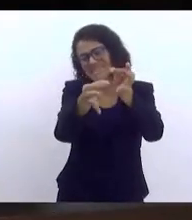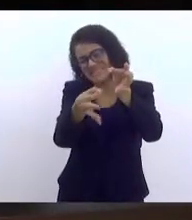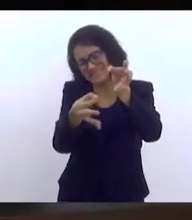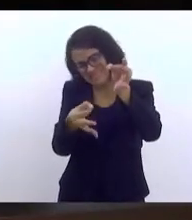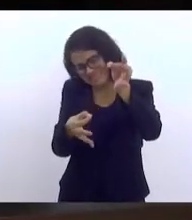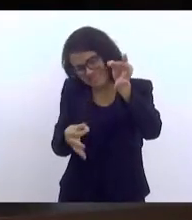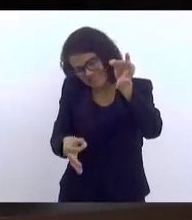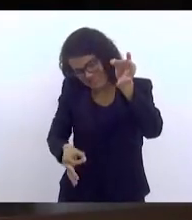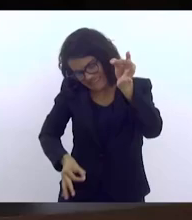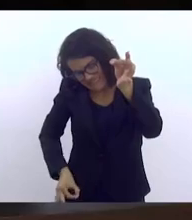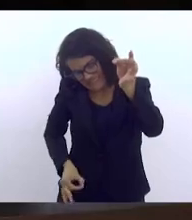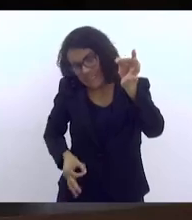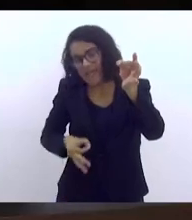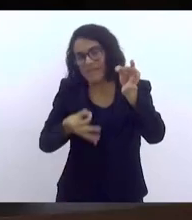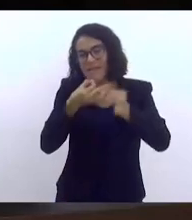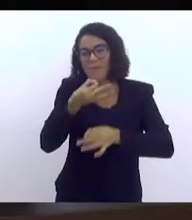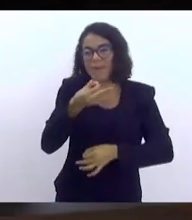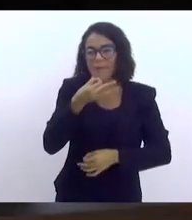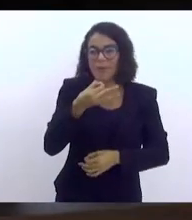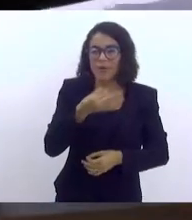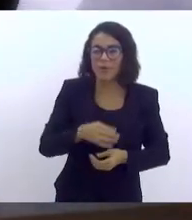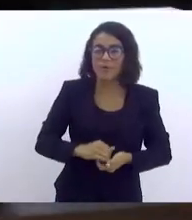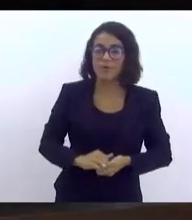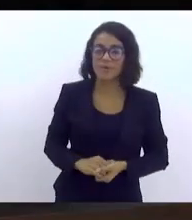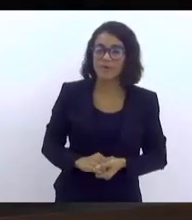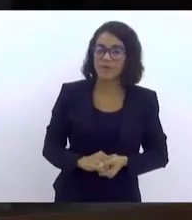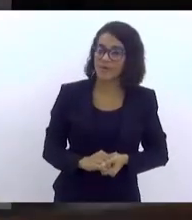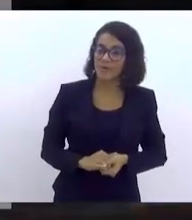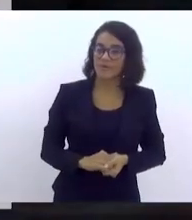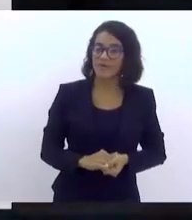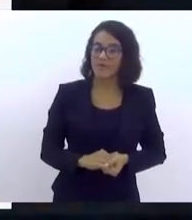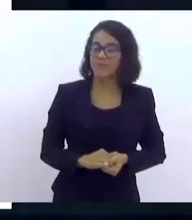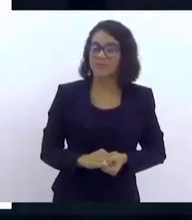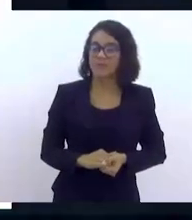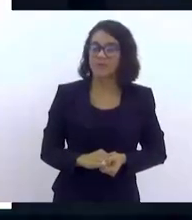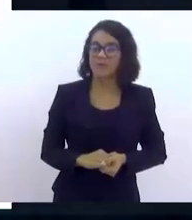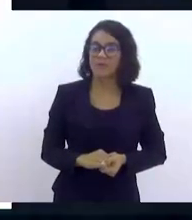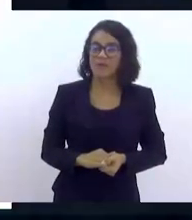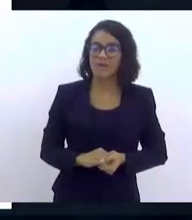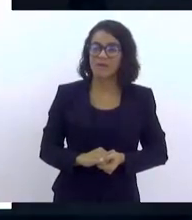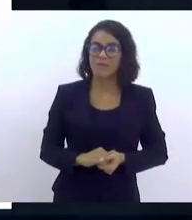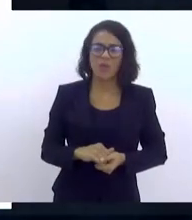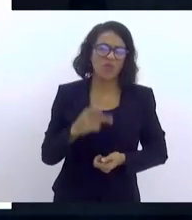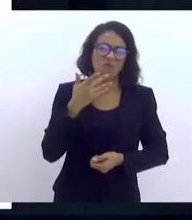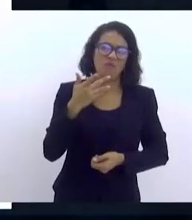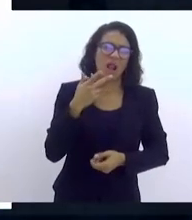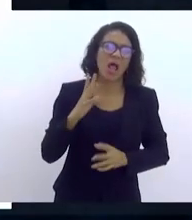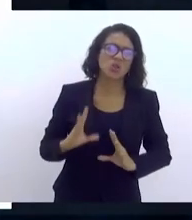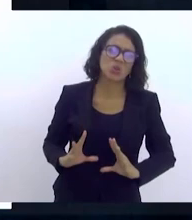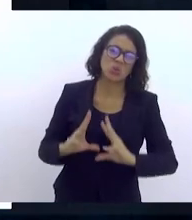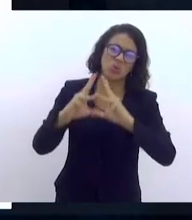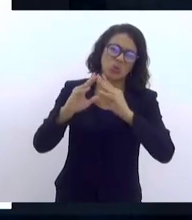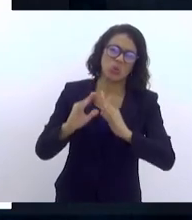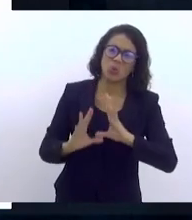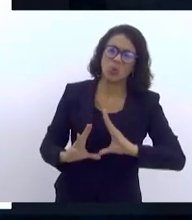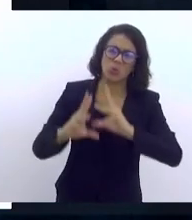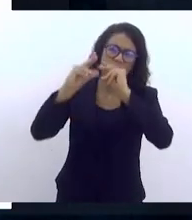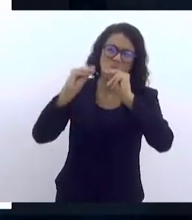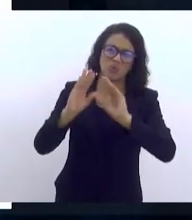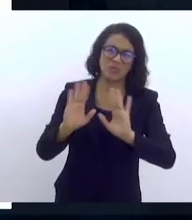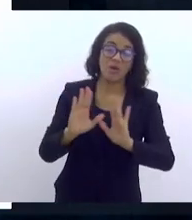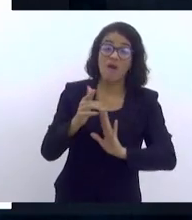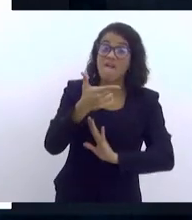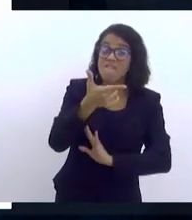sugestões nesse sentido. Próximo slide, por favor. Eu não vou falar de todas, mas são